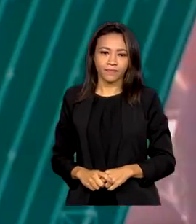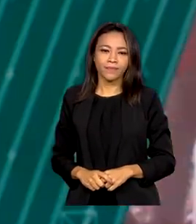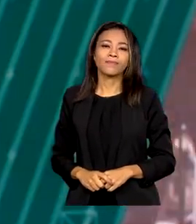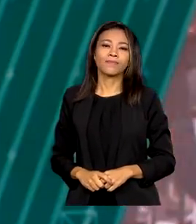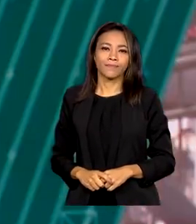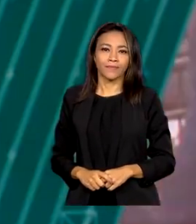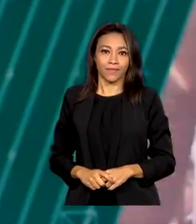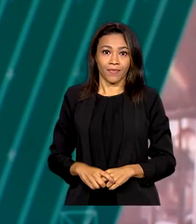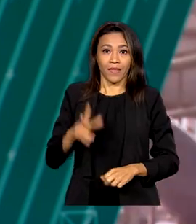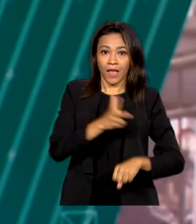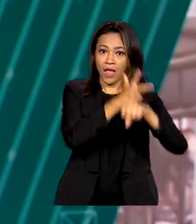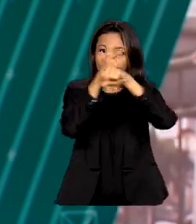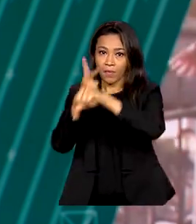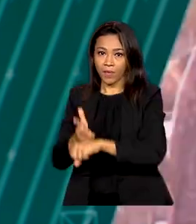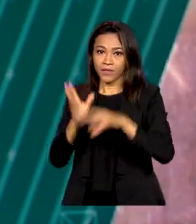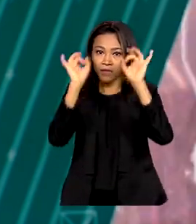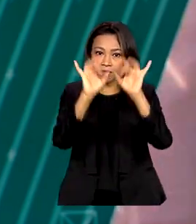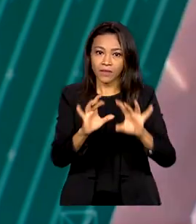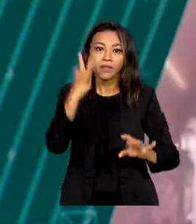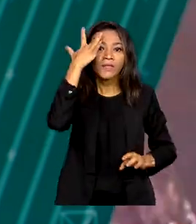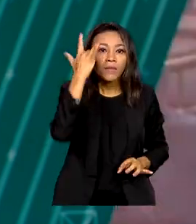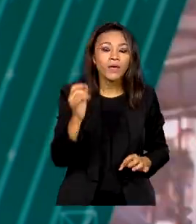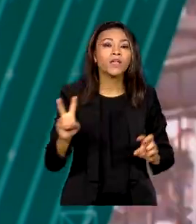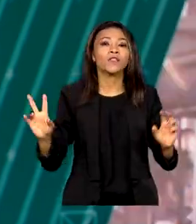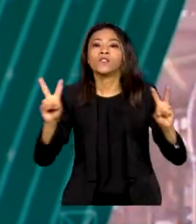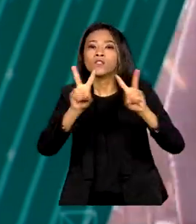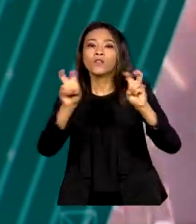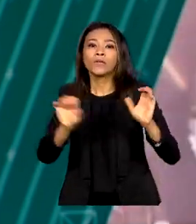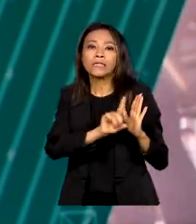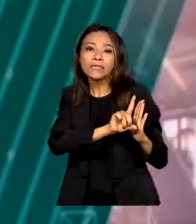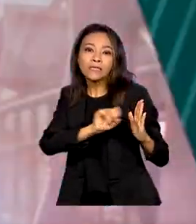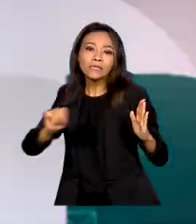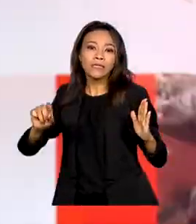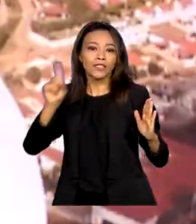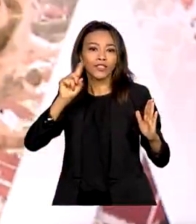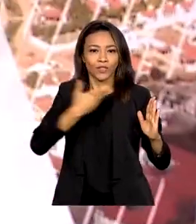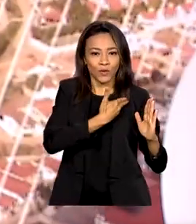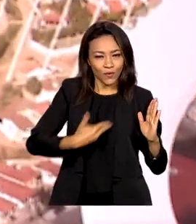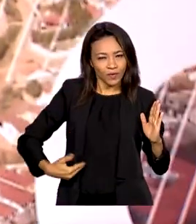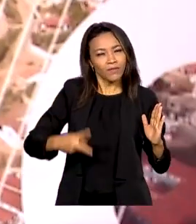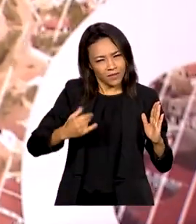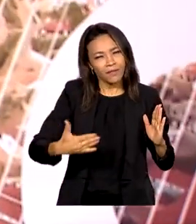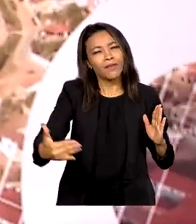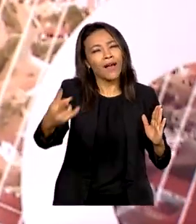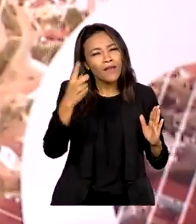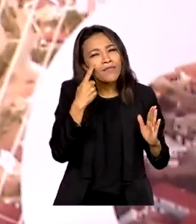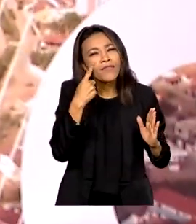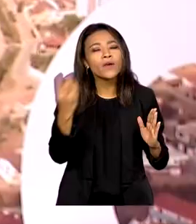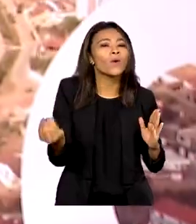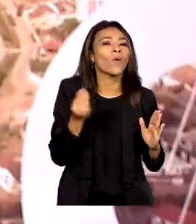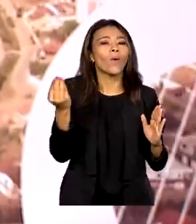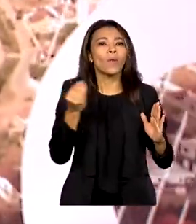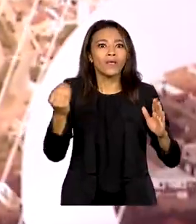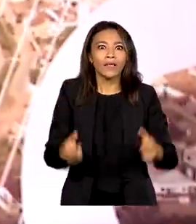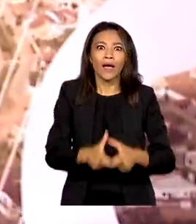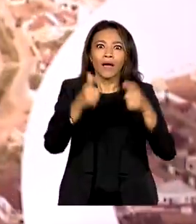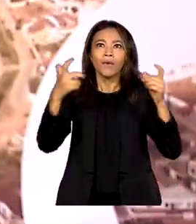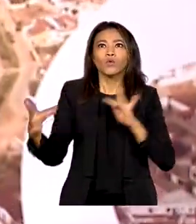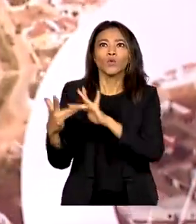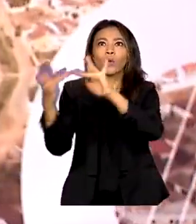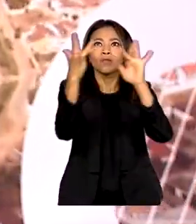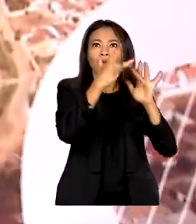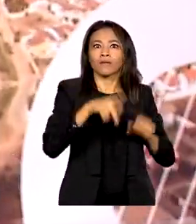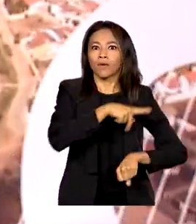Na reportagem especial de amanhã sobre os 100 dias de governo, você vai ver o que está sendo feito para ampliar as relações diplomáticas do